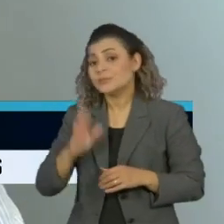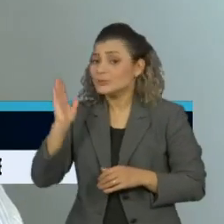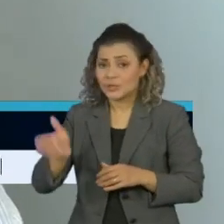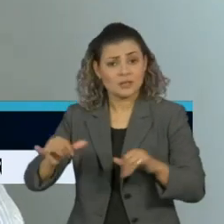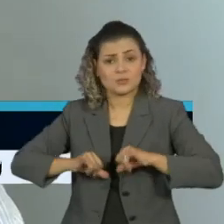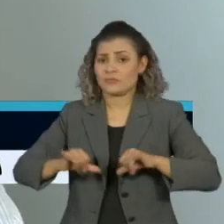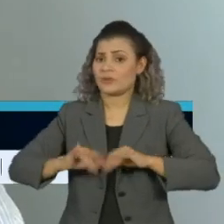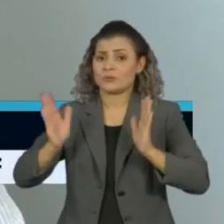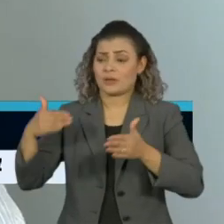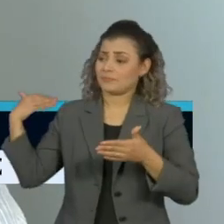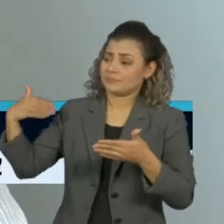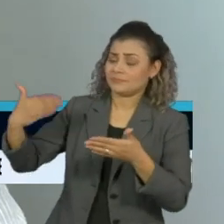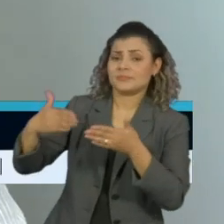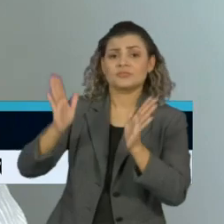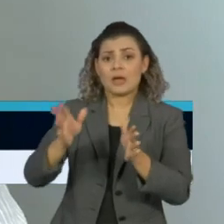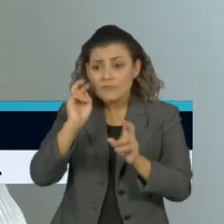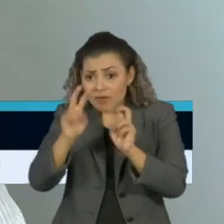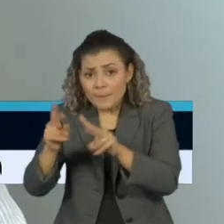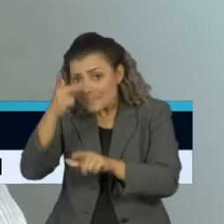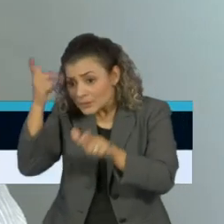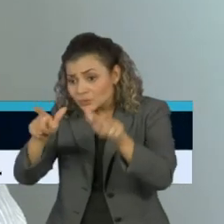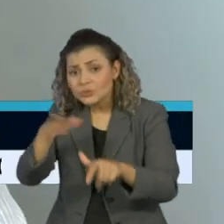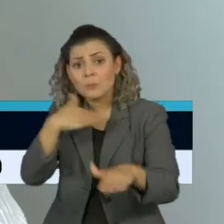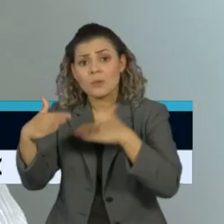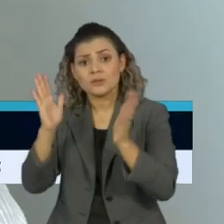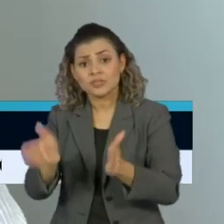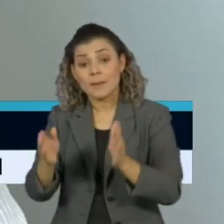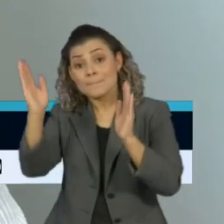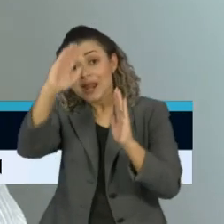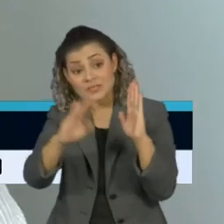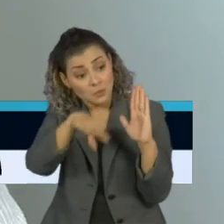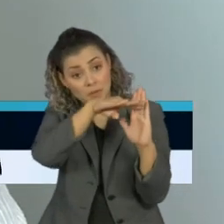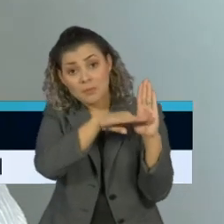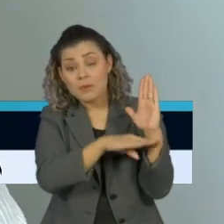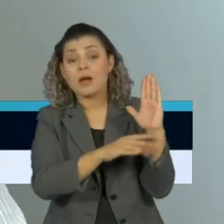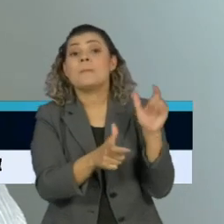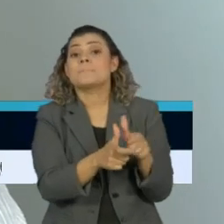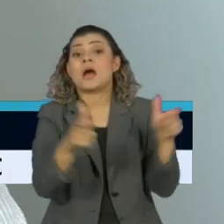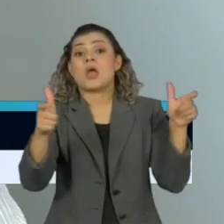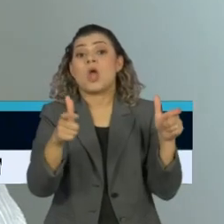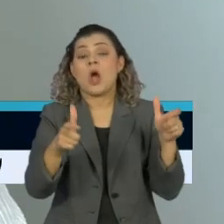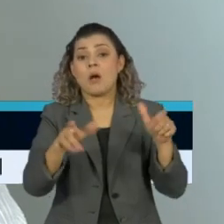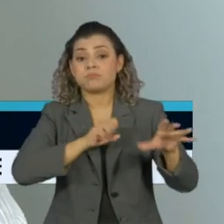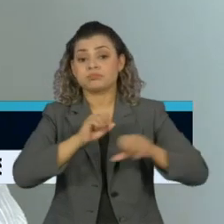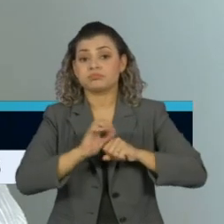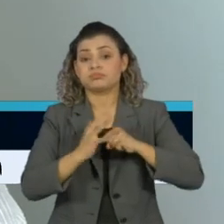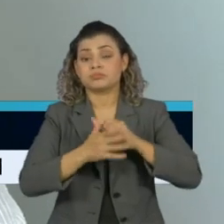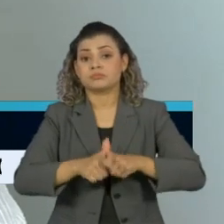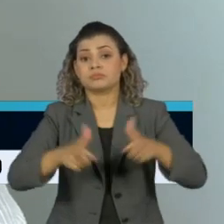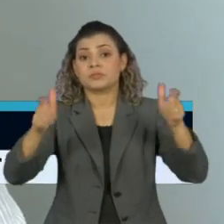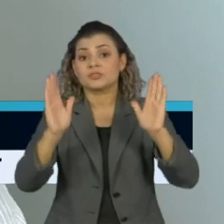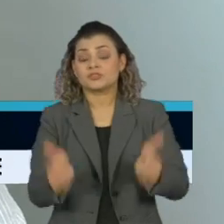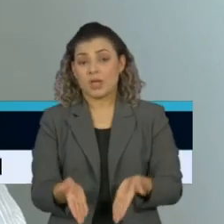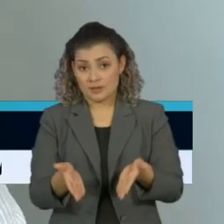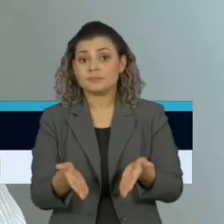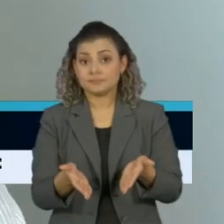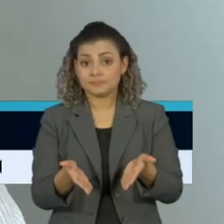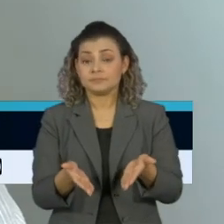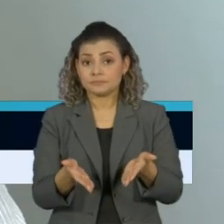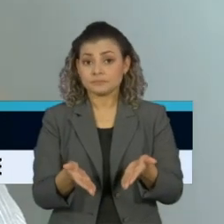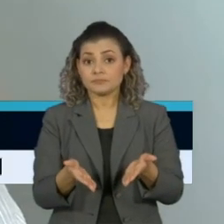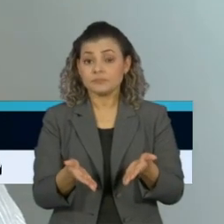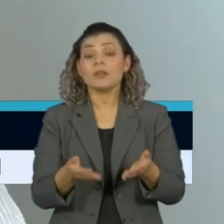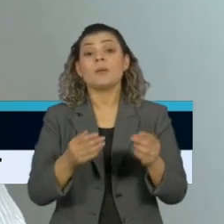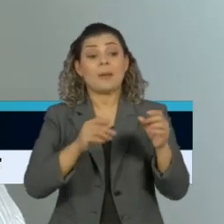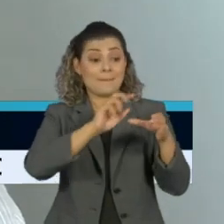pagando um preço muito alto em vidas. O Brasil já é o país com o maior número de casos, o maior número de casos por